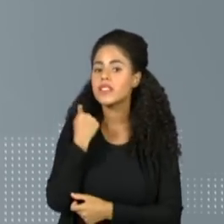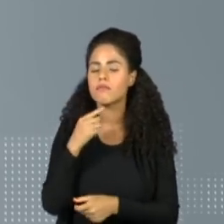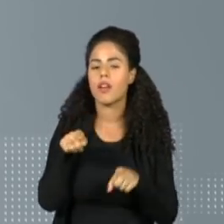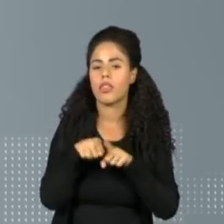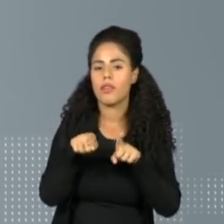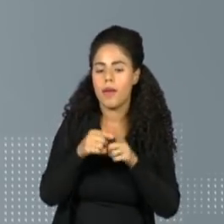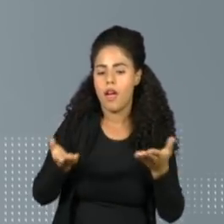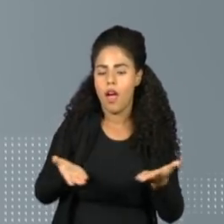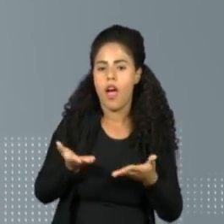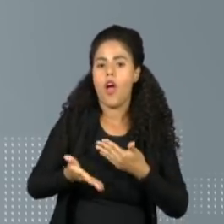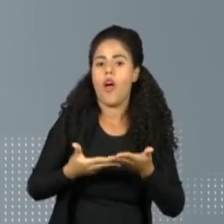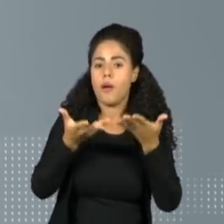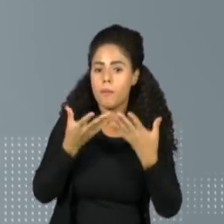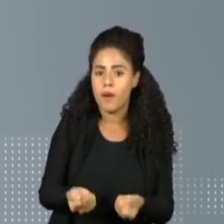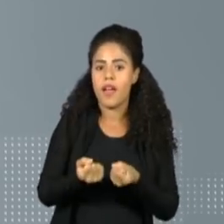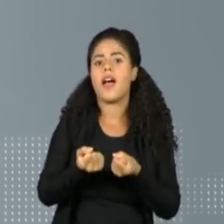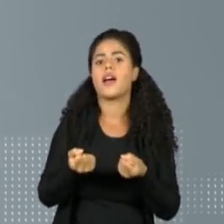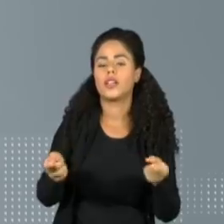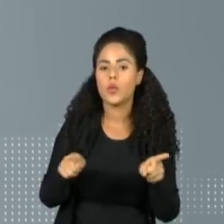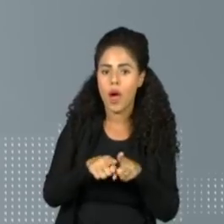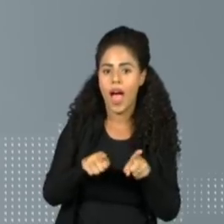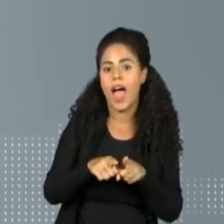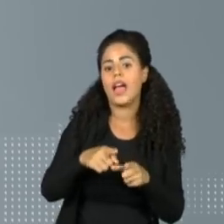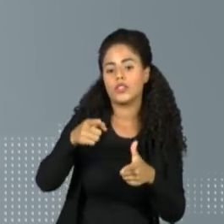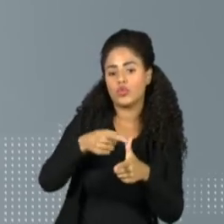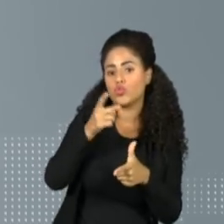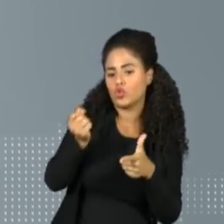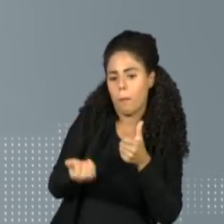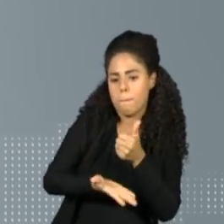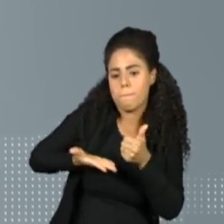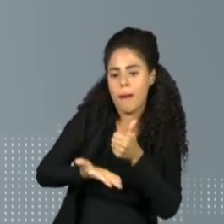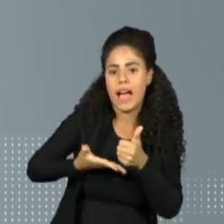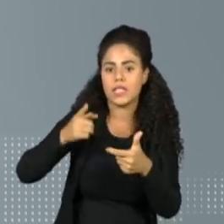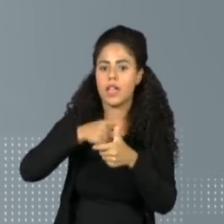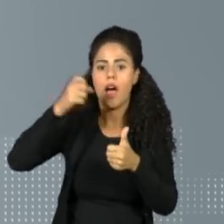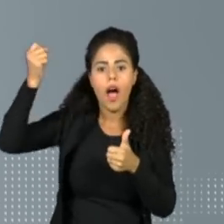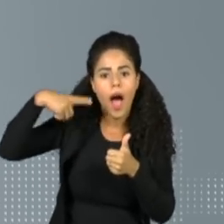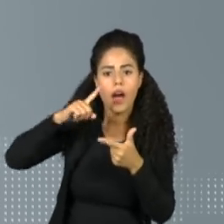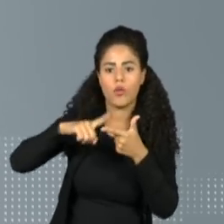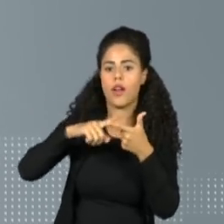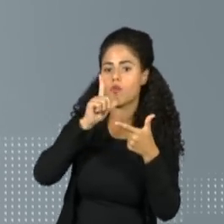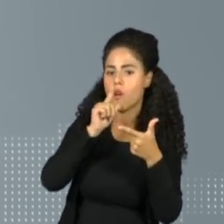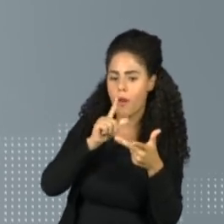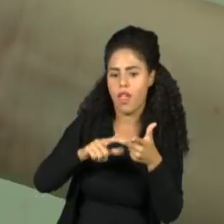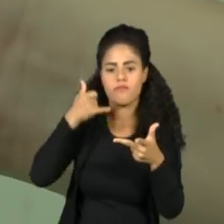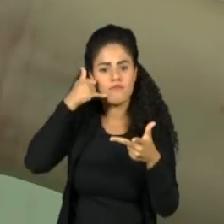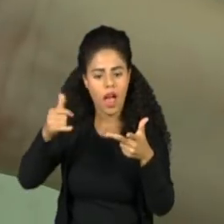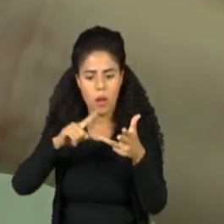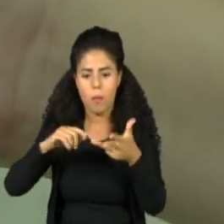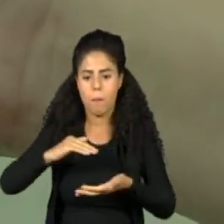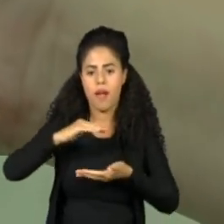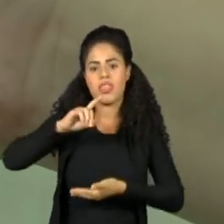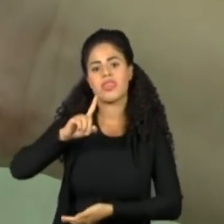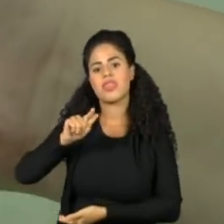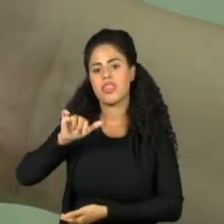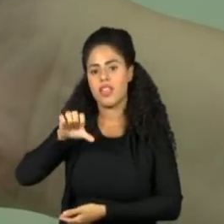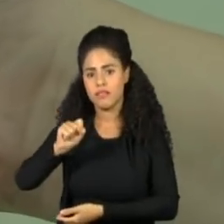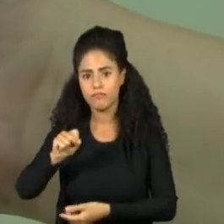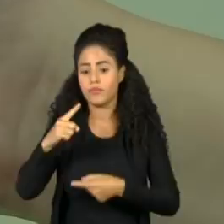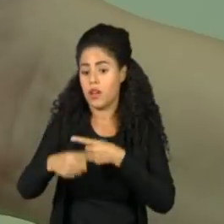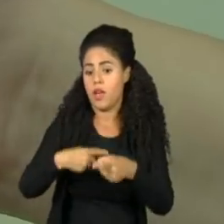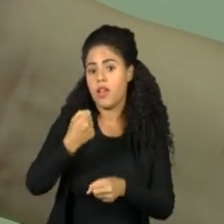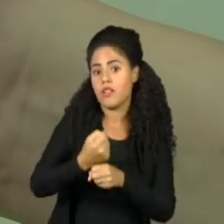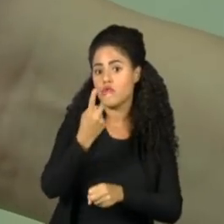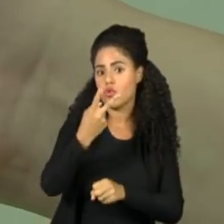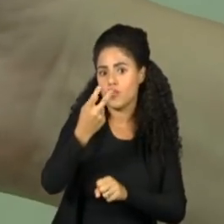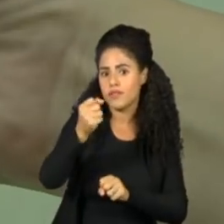Atualmente, são aceitos apenas registros de despesas essenciais, como água, luz, telefone e gás. Para daqui a dois meses,